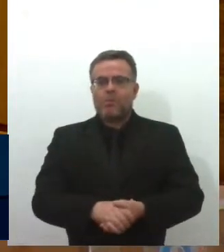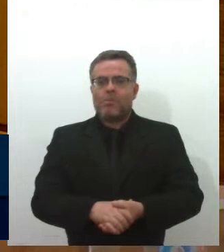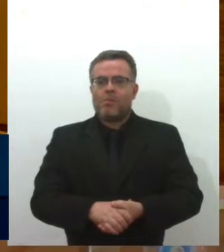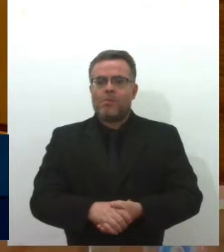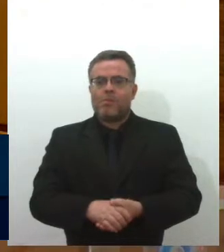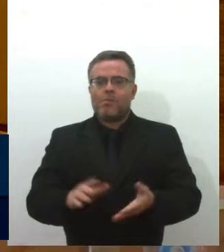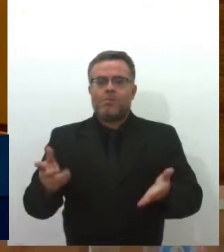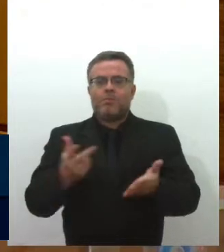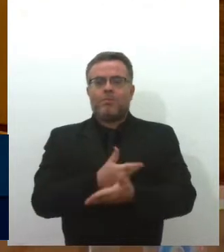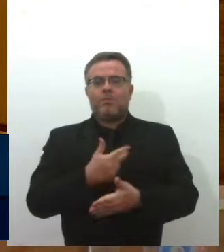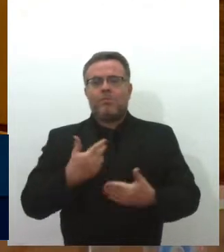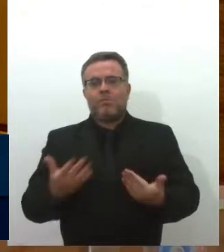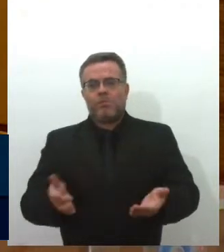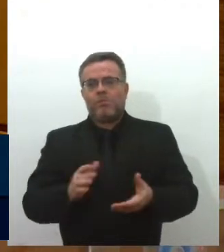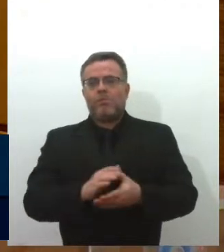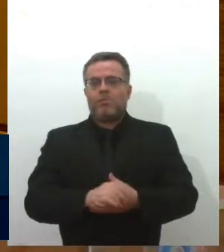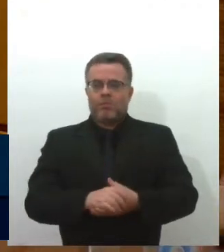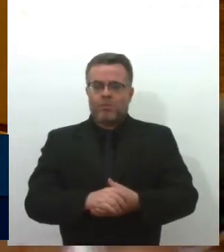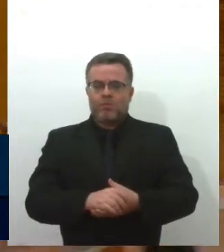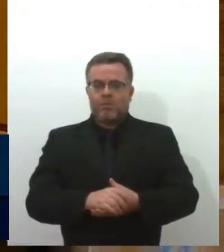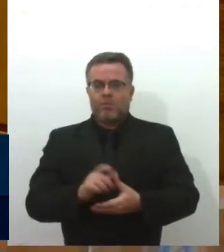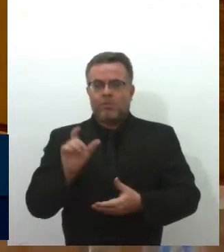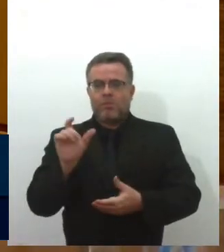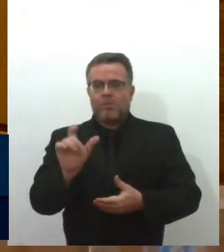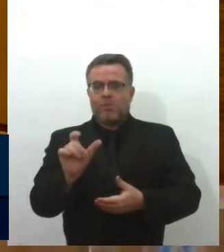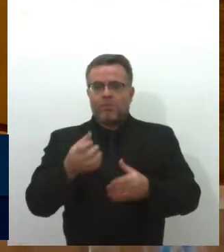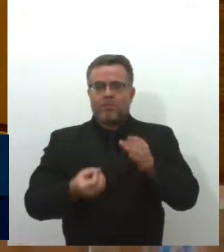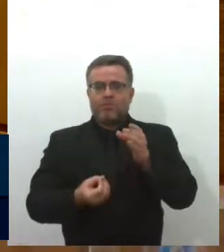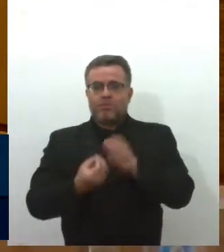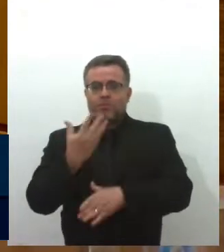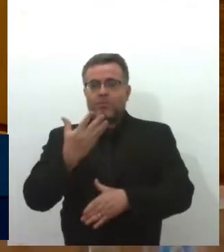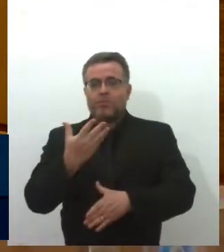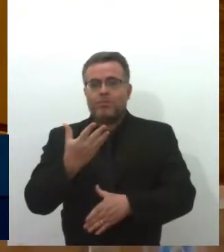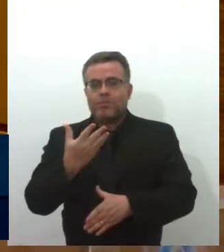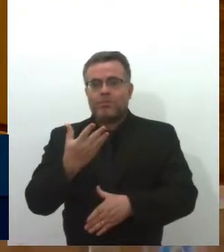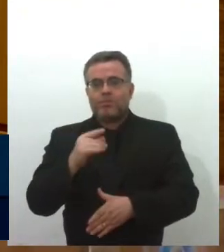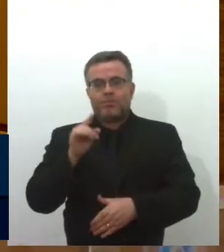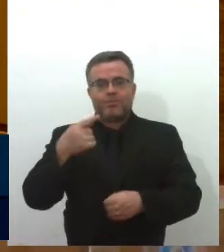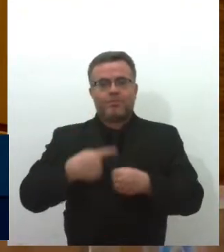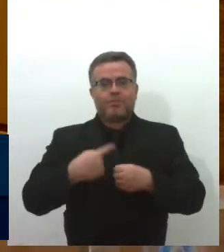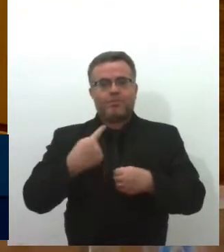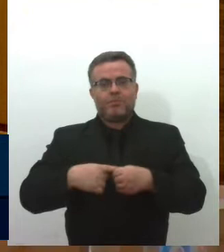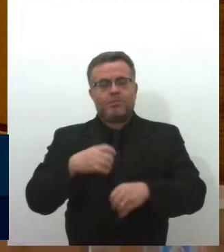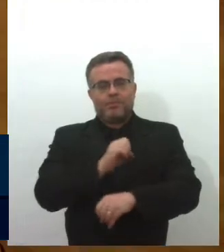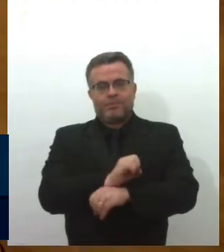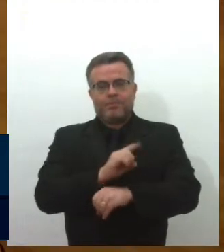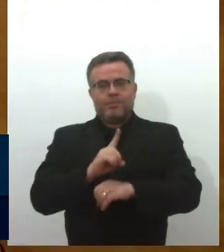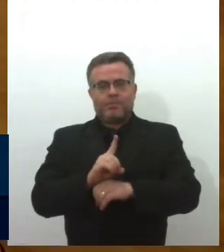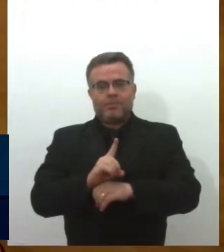carteira que foi criada no município de Simão Dias.